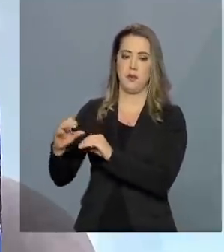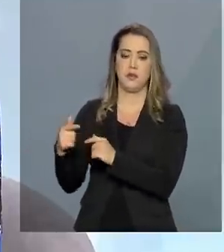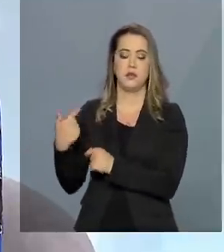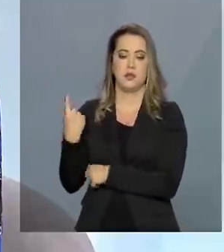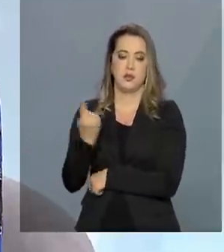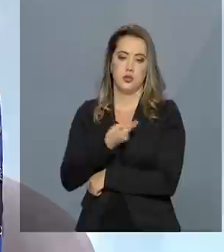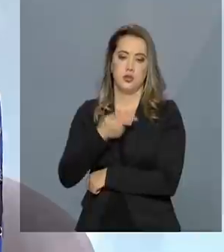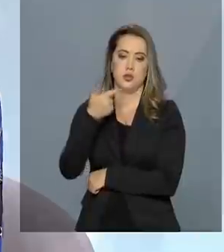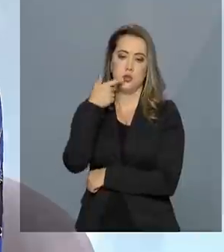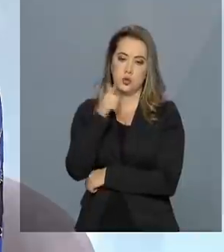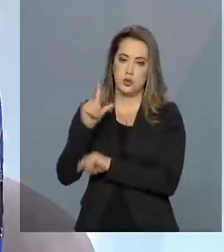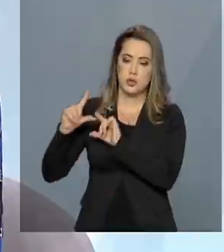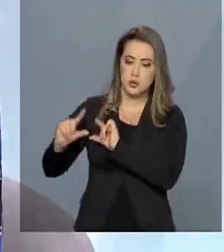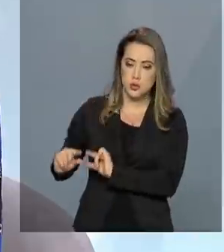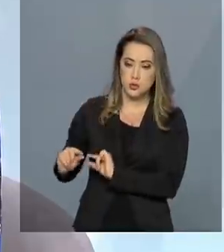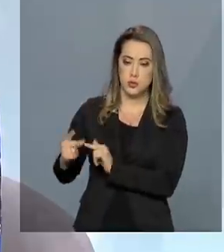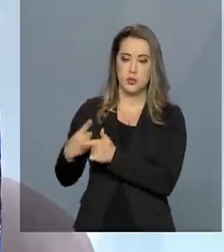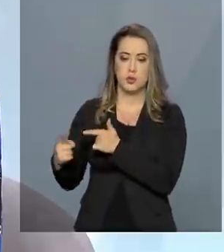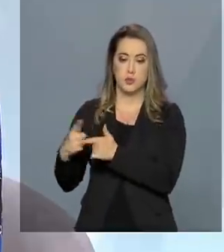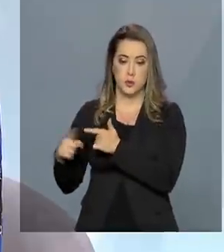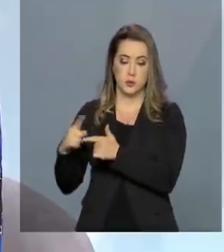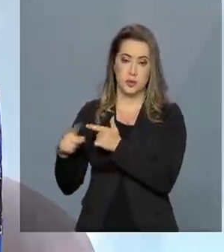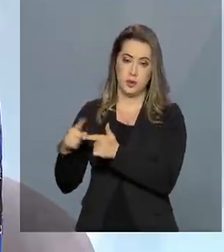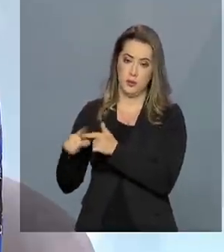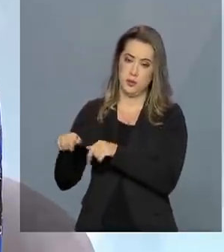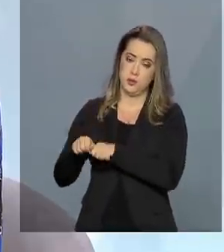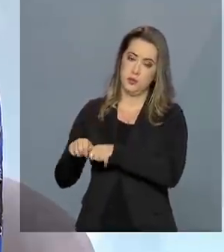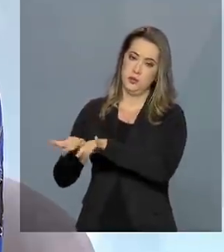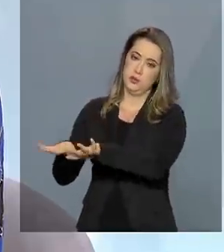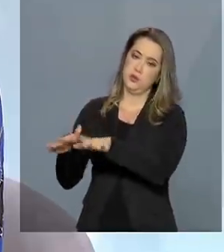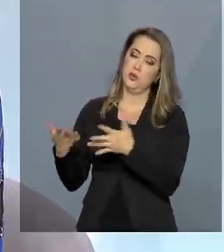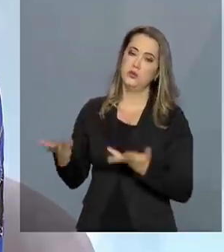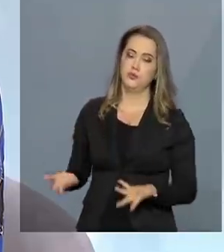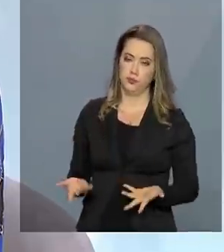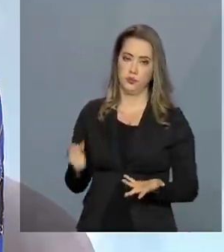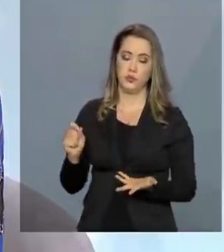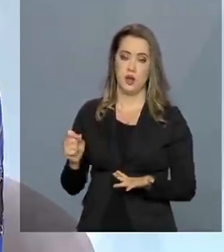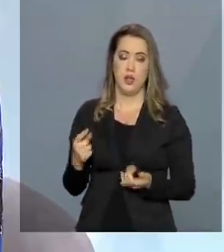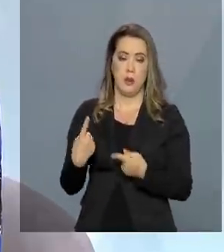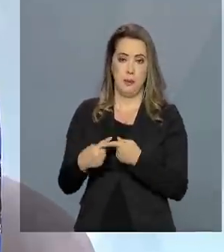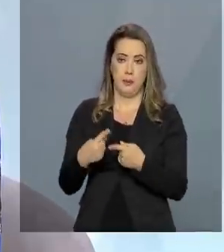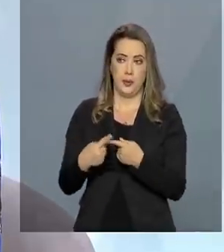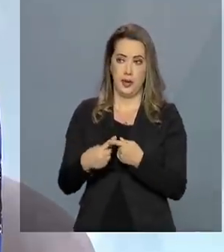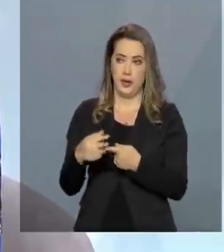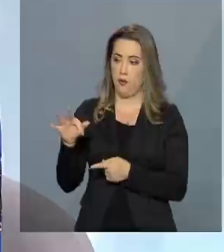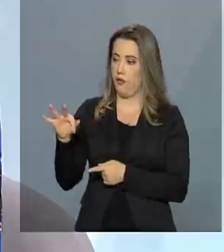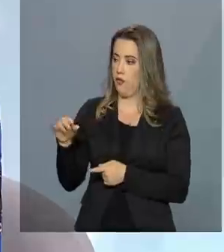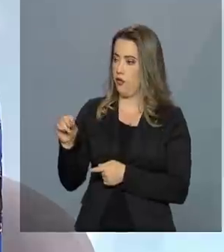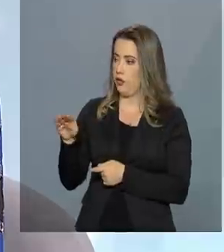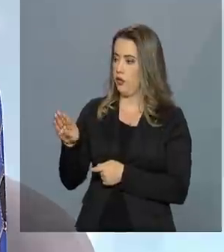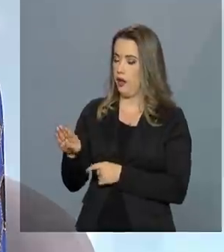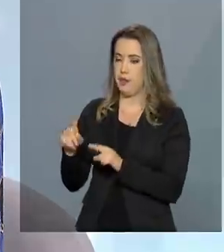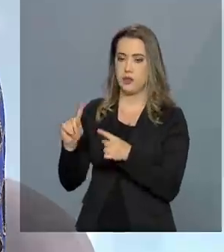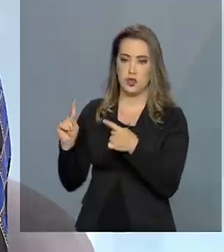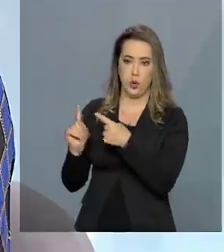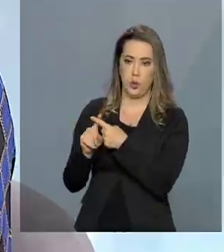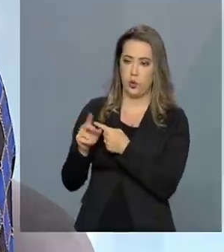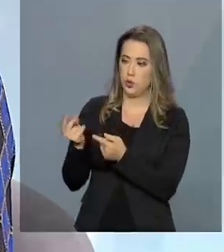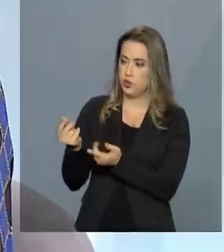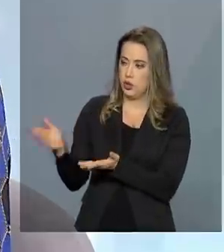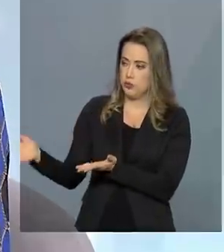conseguiu uma mitigação do impacto que nós teríamos nos recursos do Fundeb. Porque, como eles se baseiam na